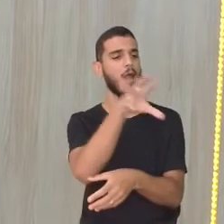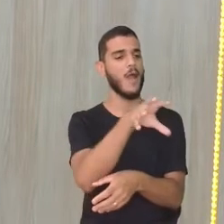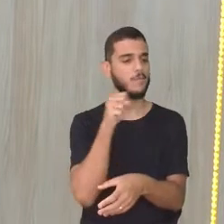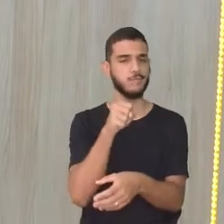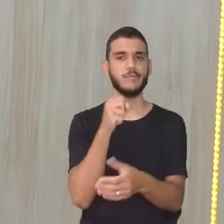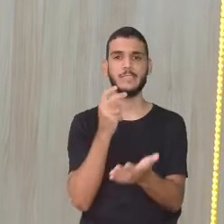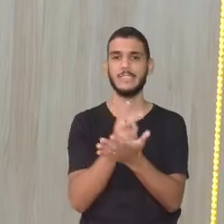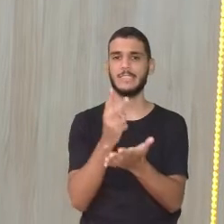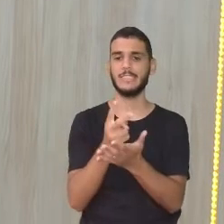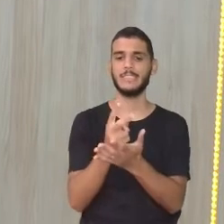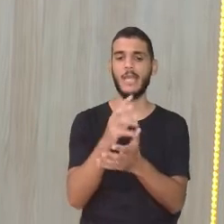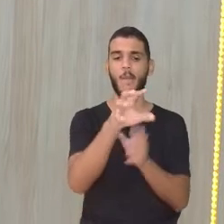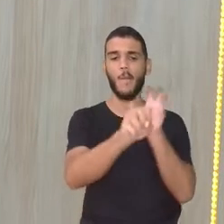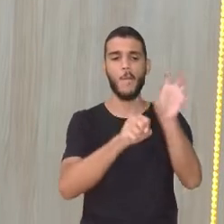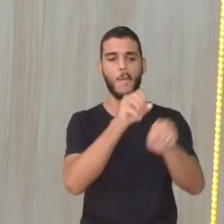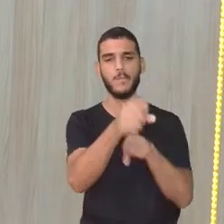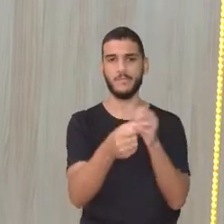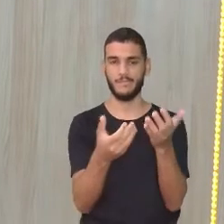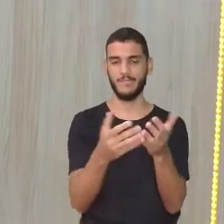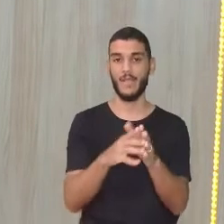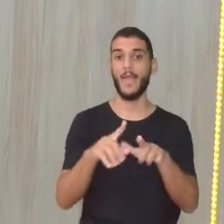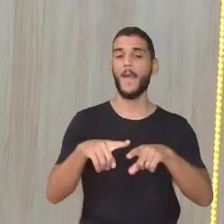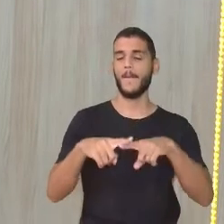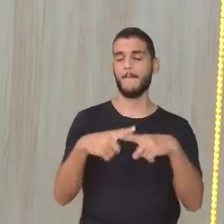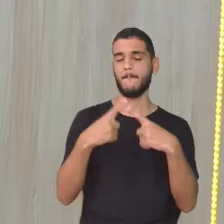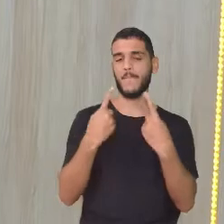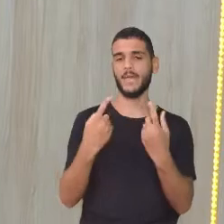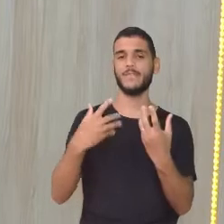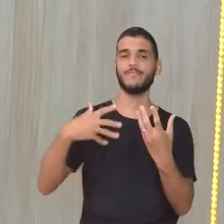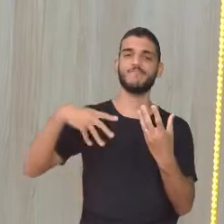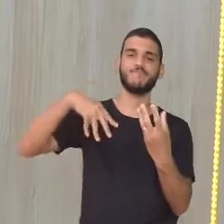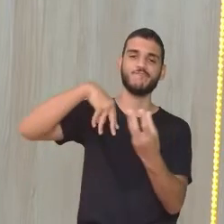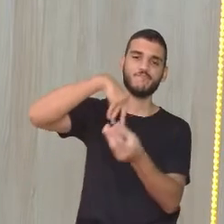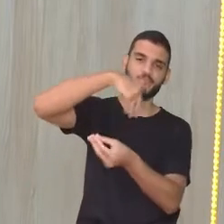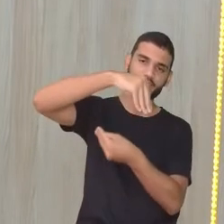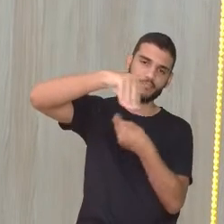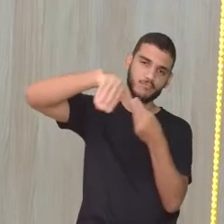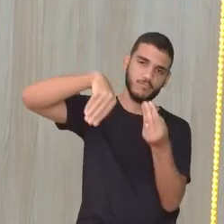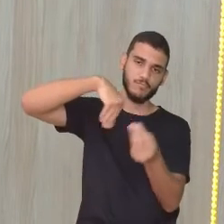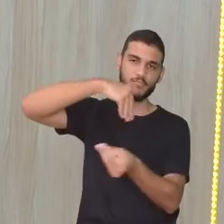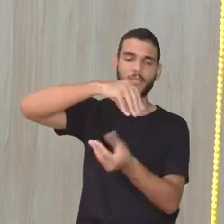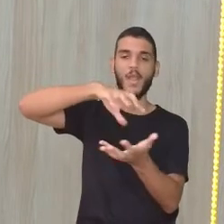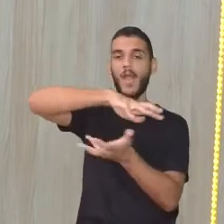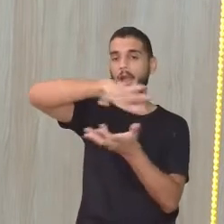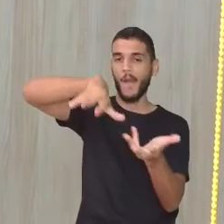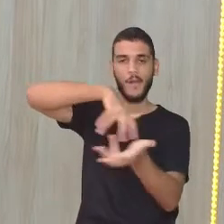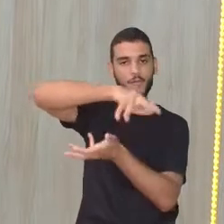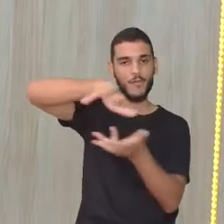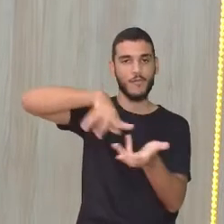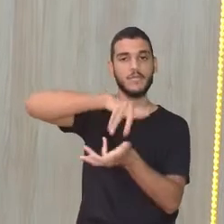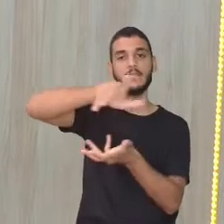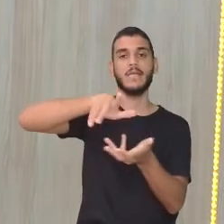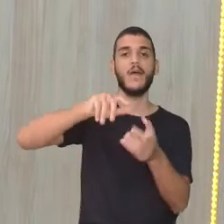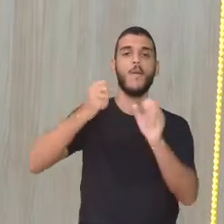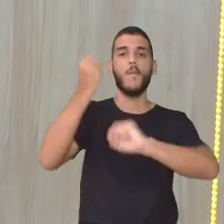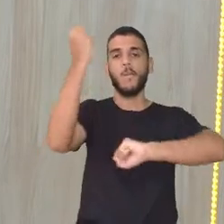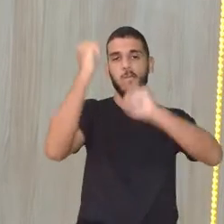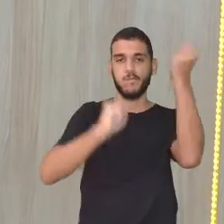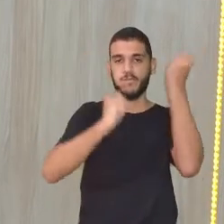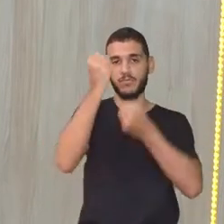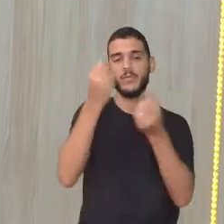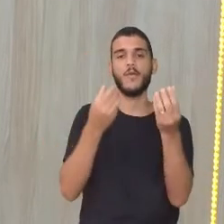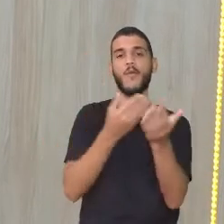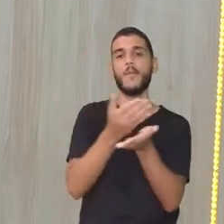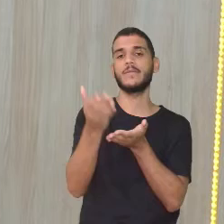E aí, com a Revolução Industrial, essa fuligem toda foi pintando os troncos das